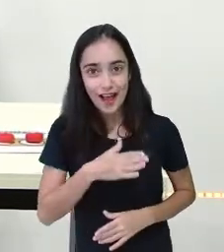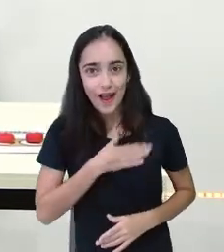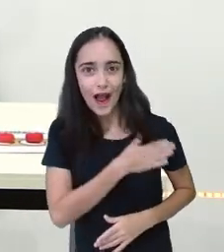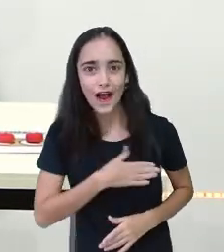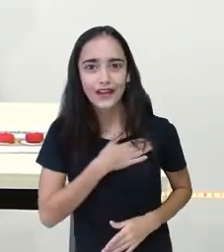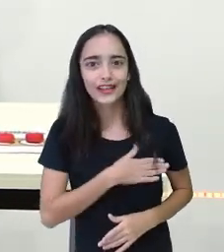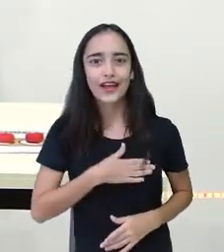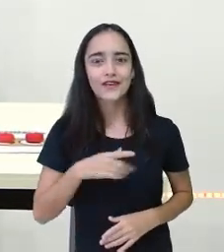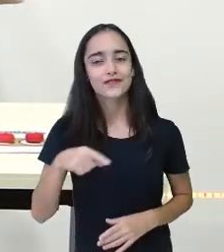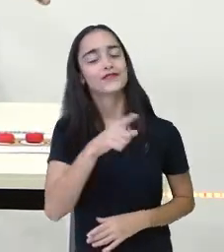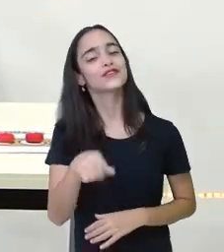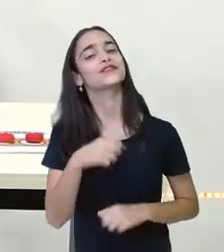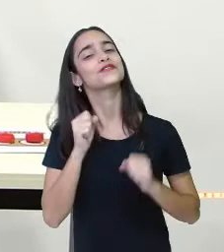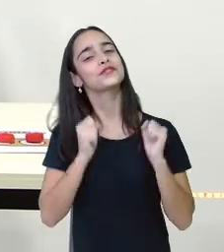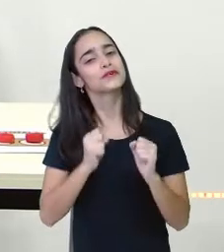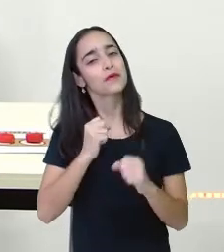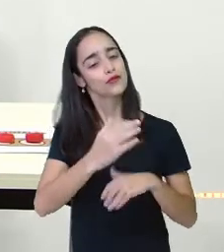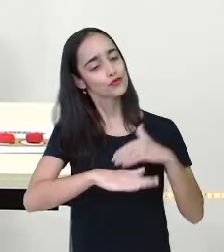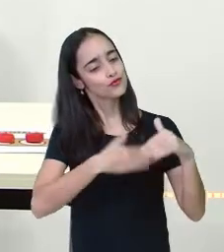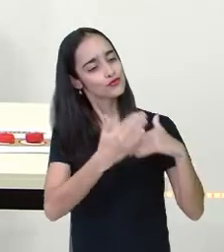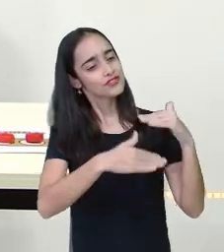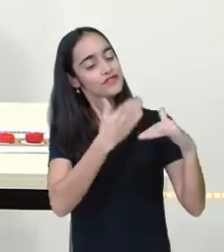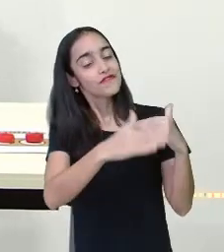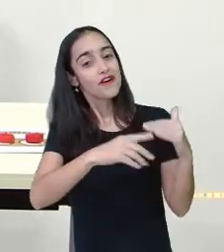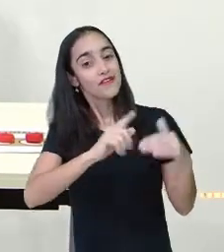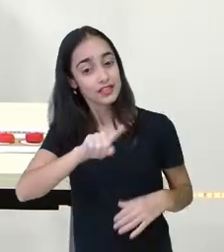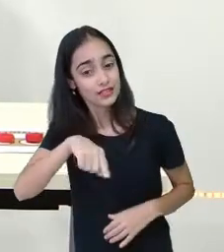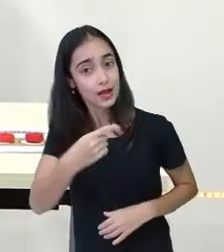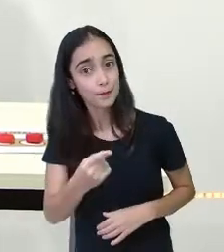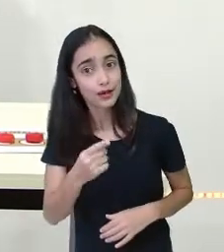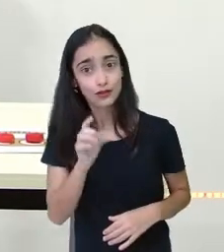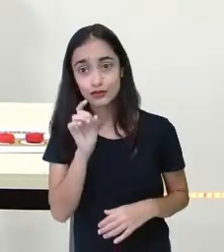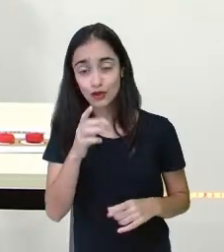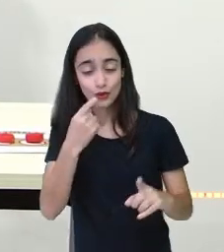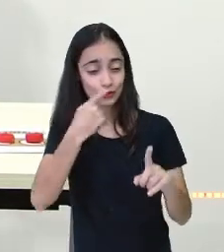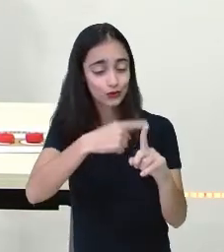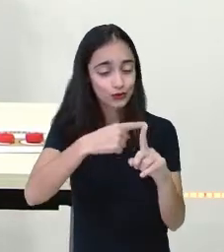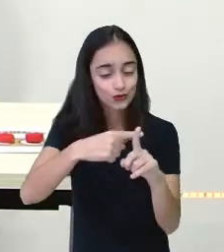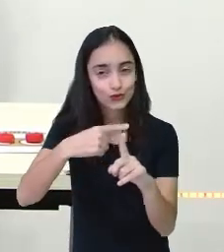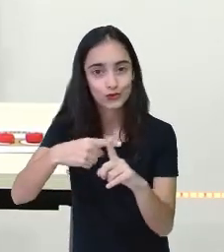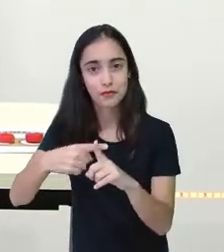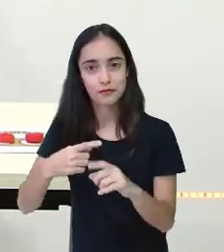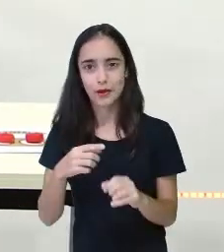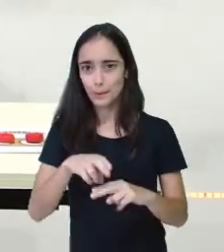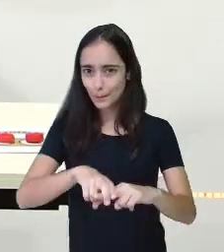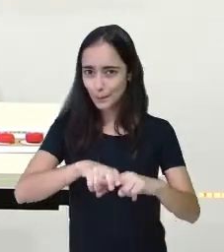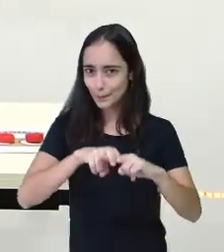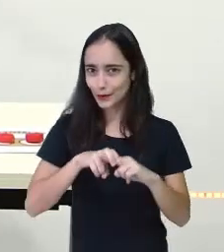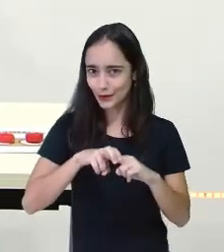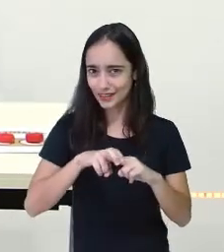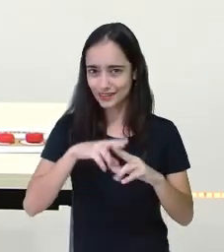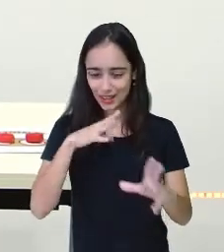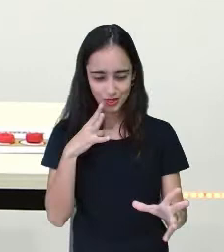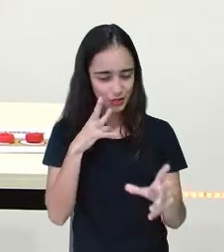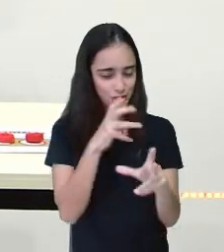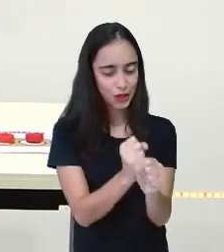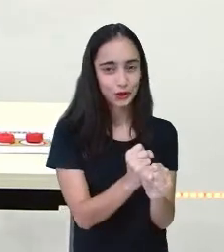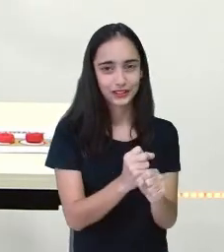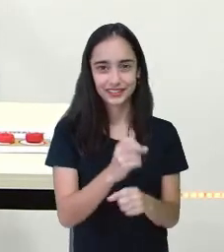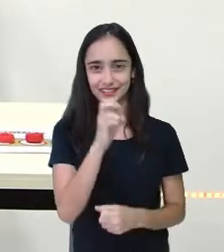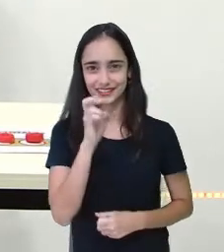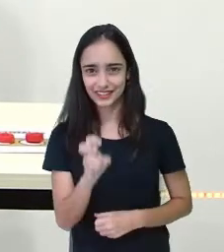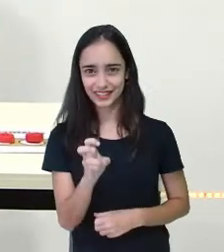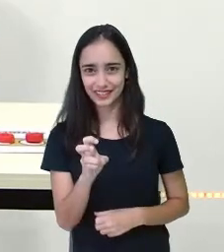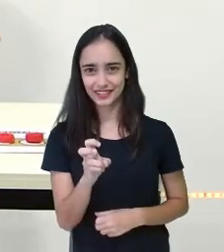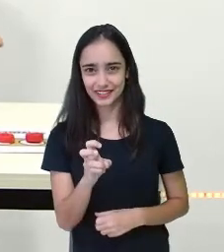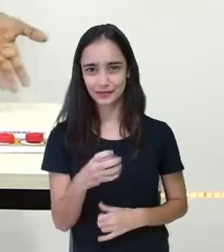aumentar o grau de dificuldade. Aqui, as somas todas, por isso que é o jogo, totalizando cinco. Todas as somas, o jogo